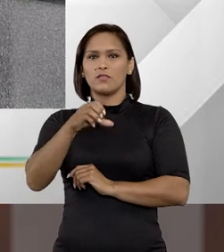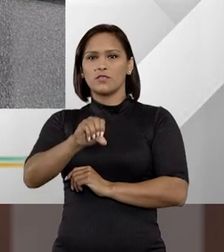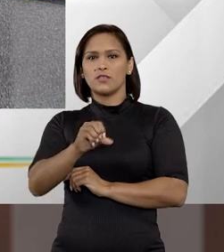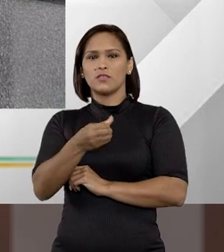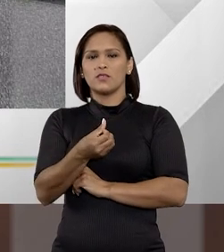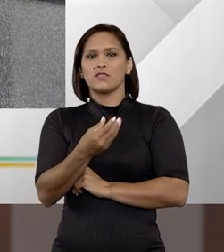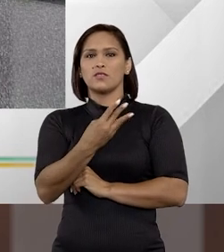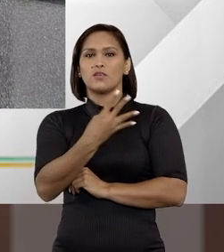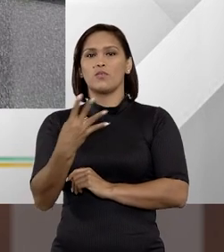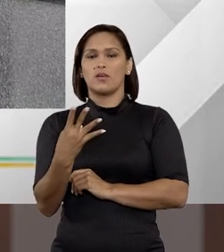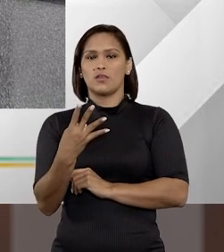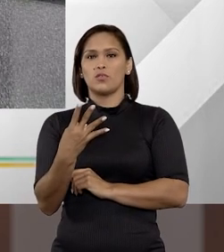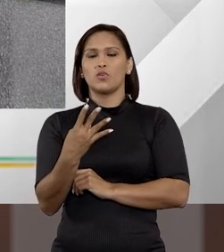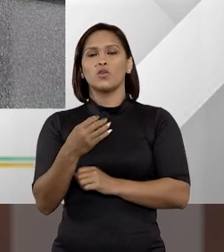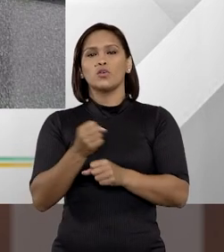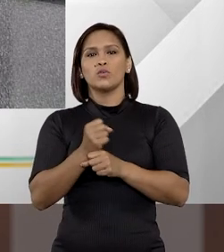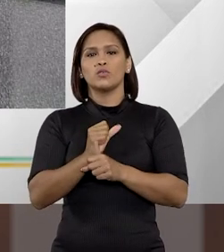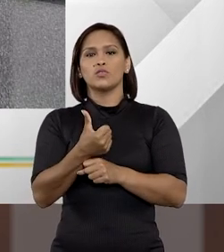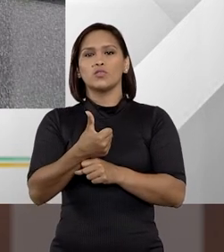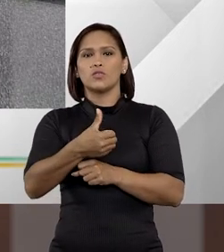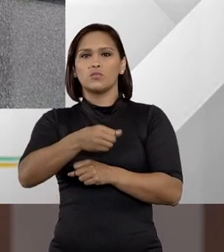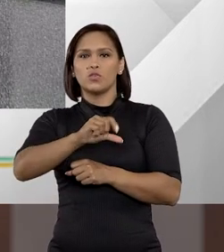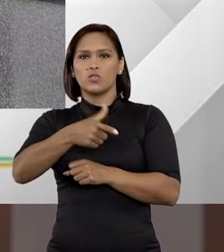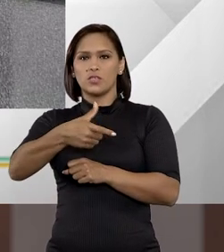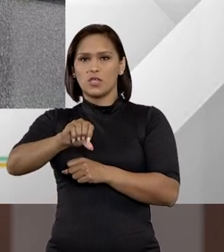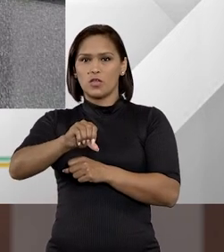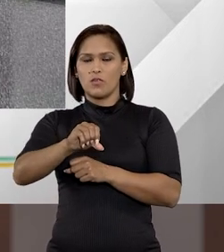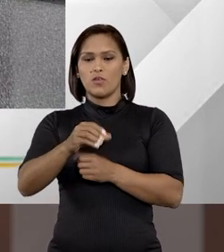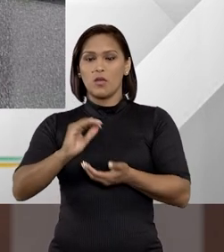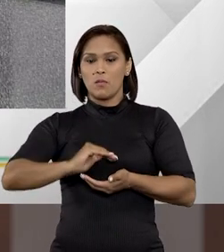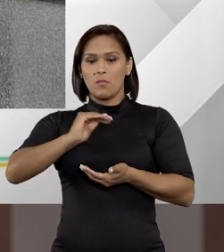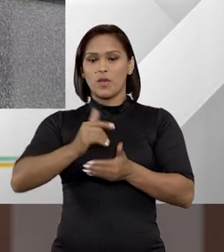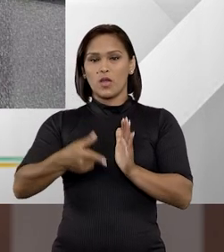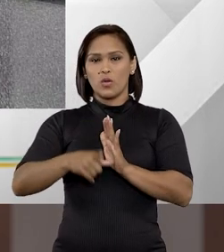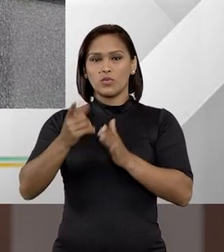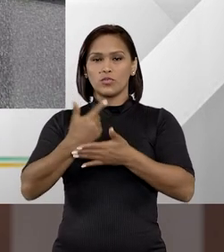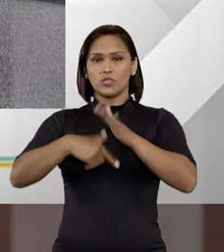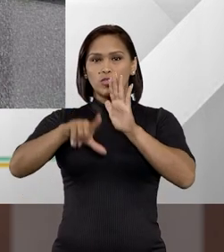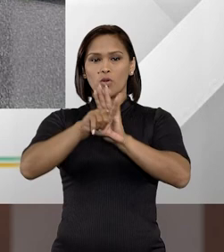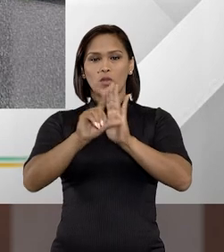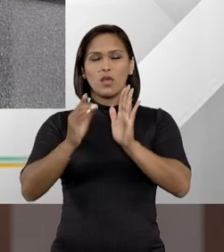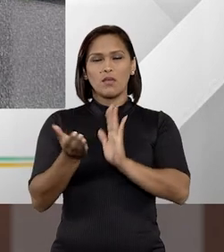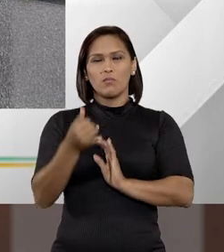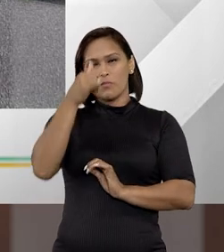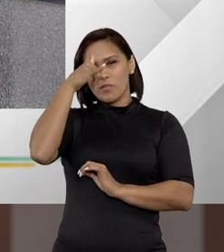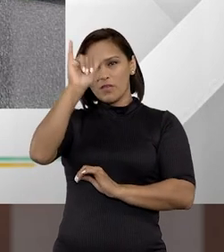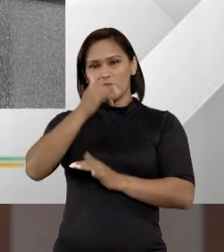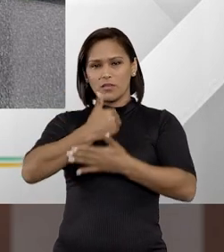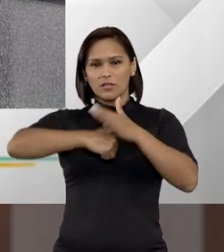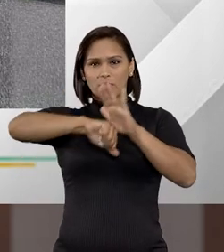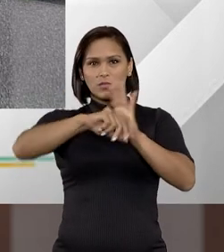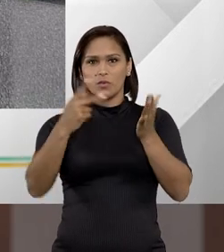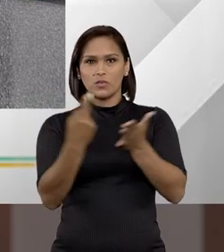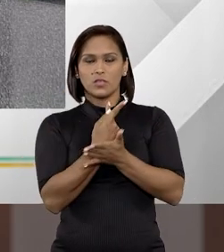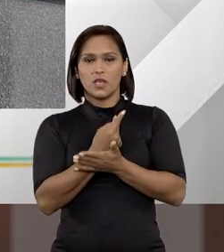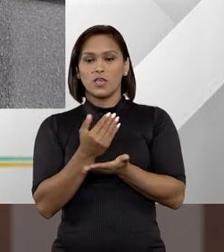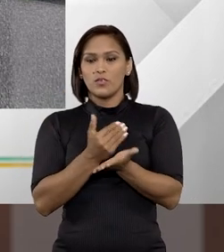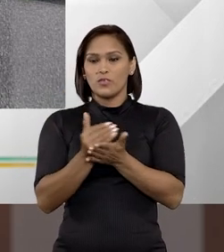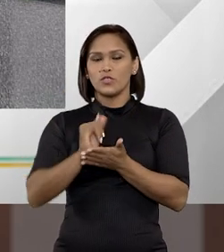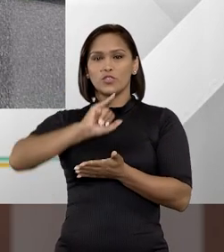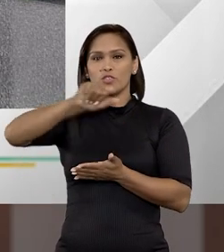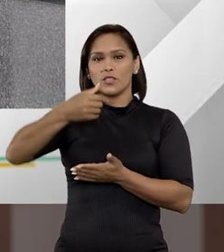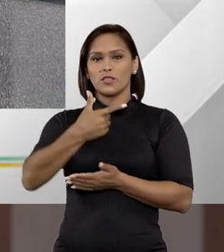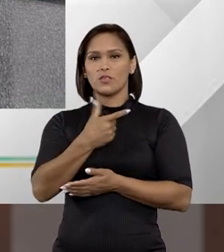.964, de 2019, conhecida como pacote ou lei anticrime. Em vigor desde